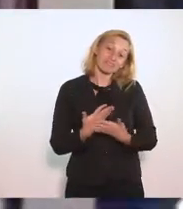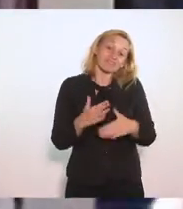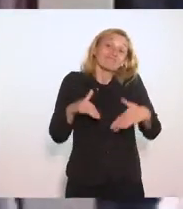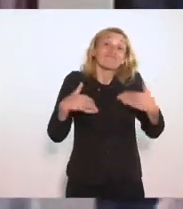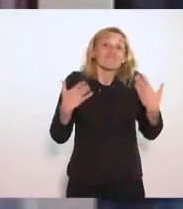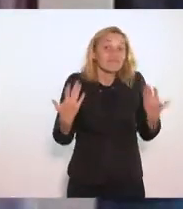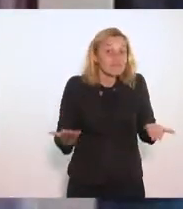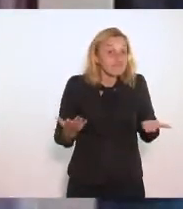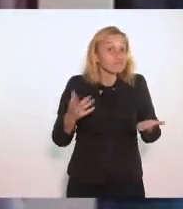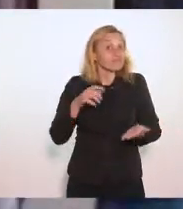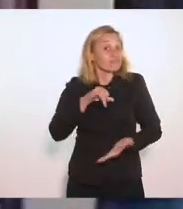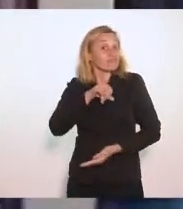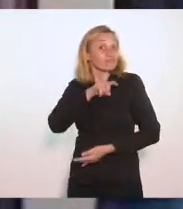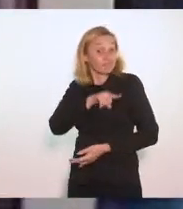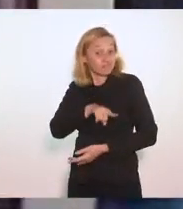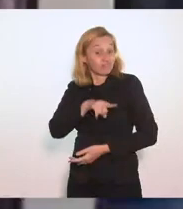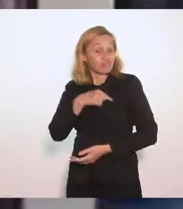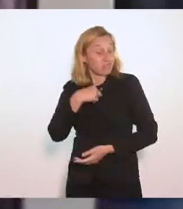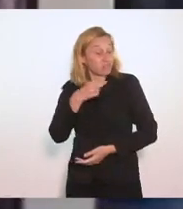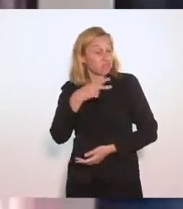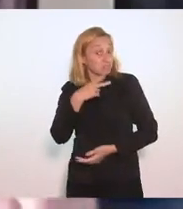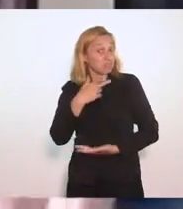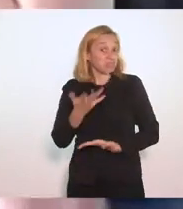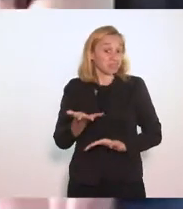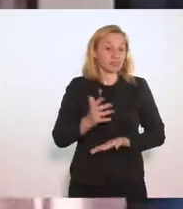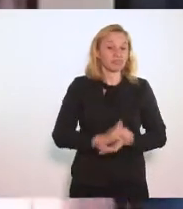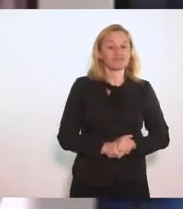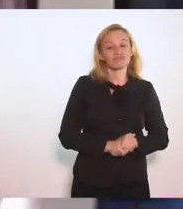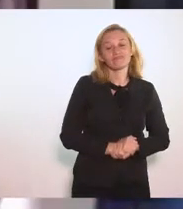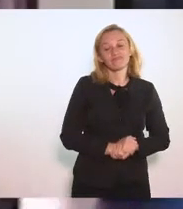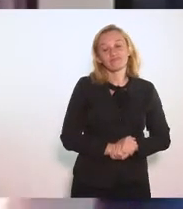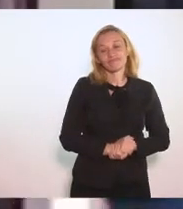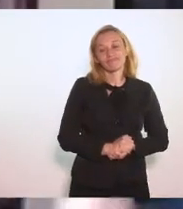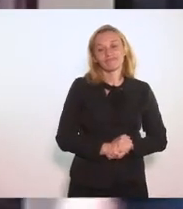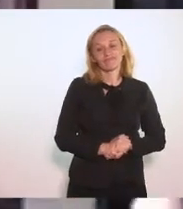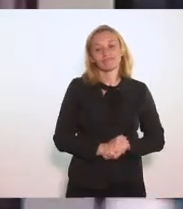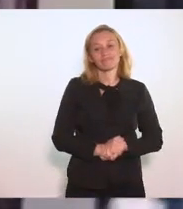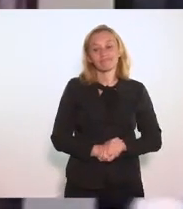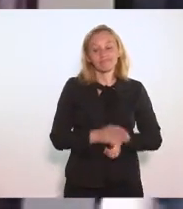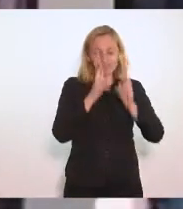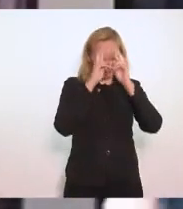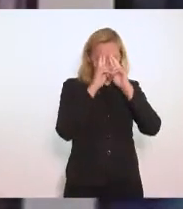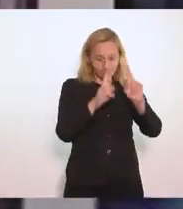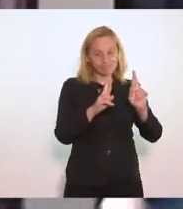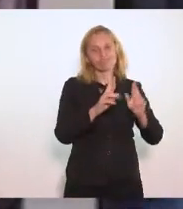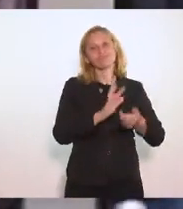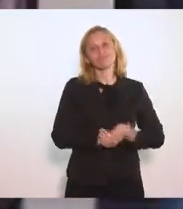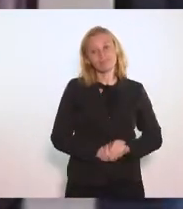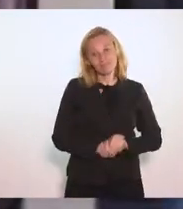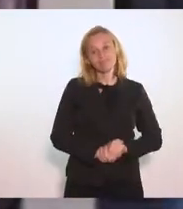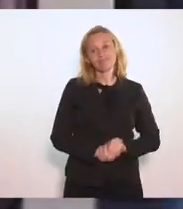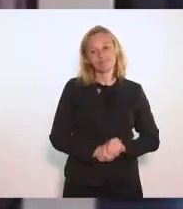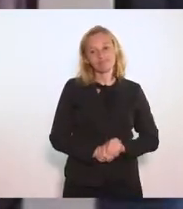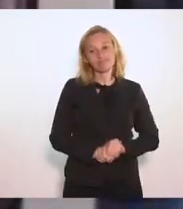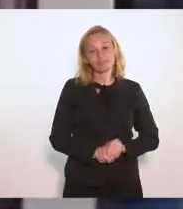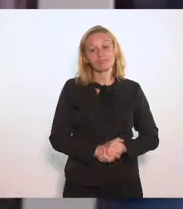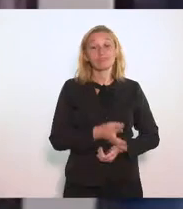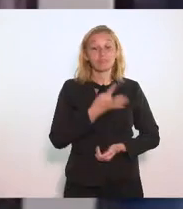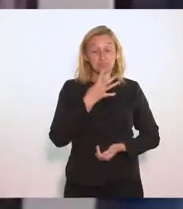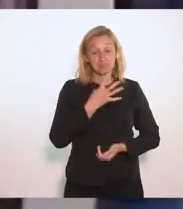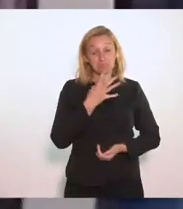isso daí Eu vou te falar Tem que Ser reconhecido Como